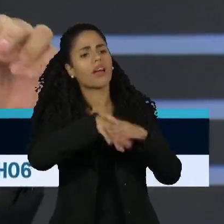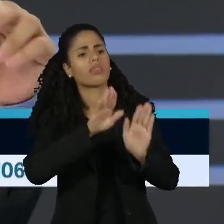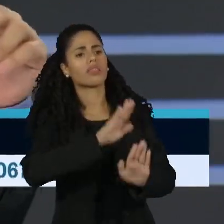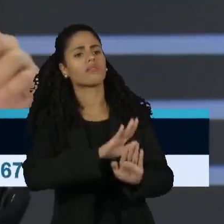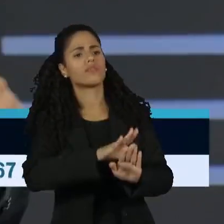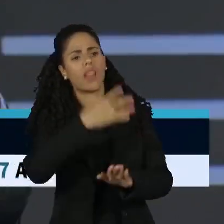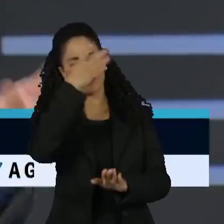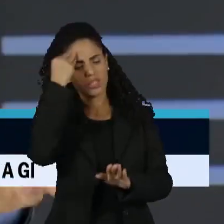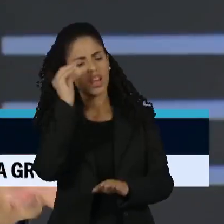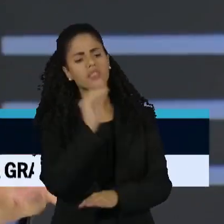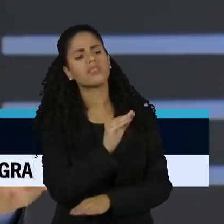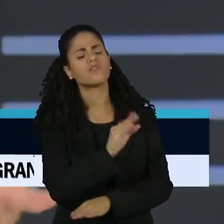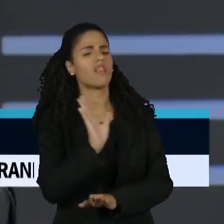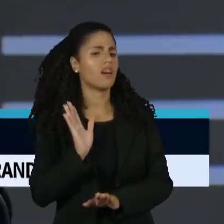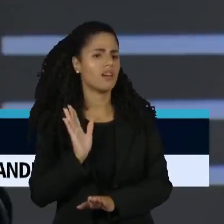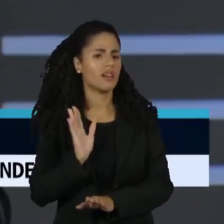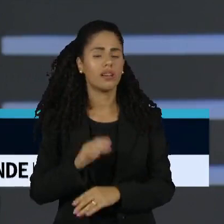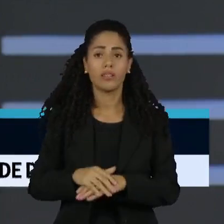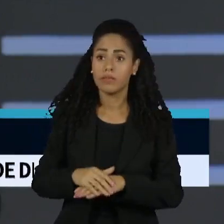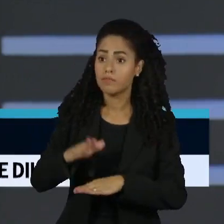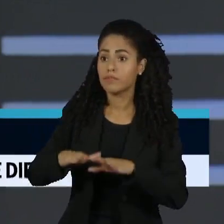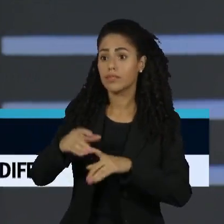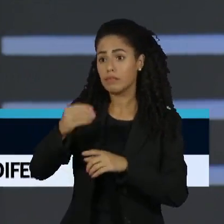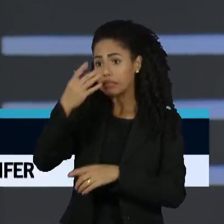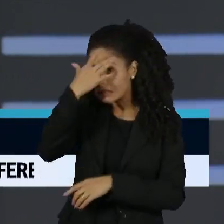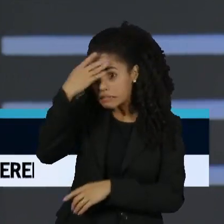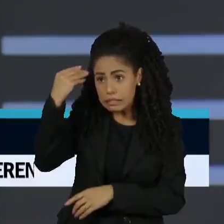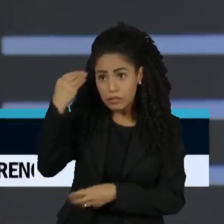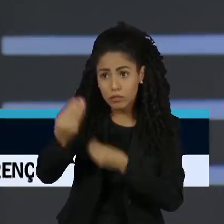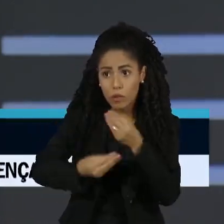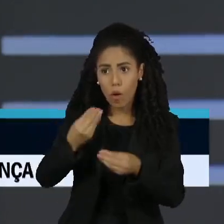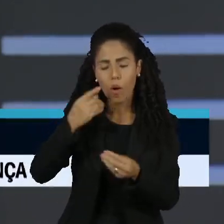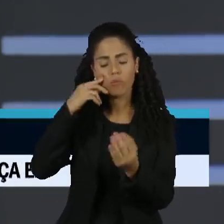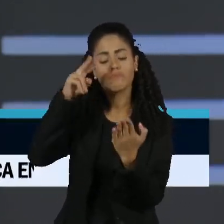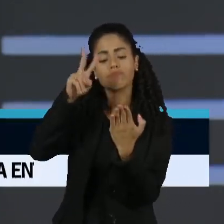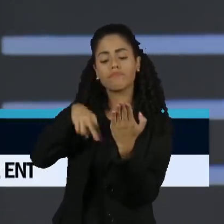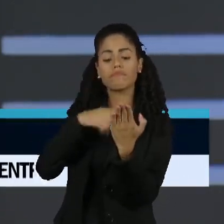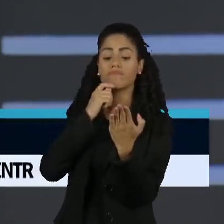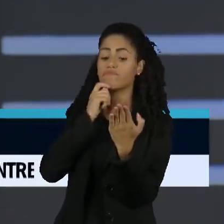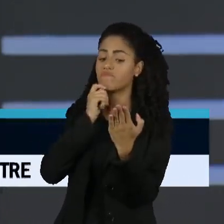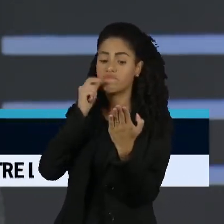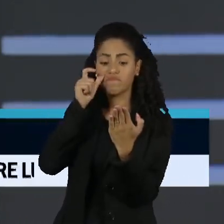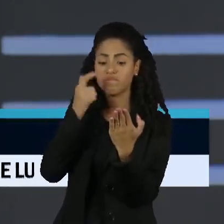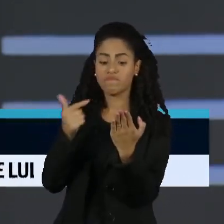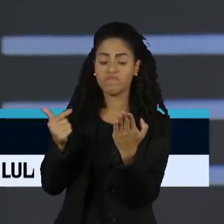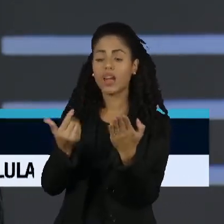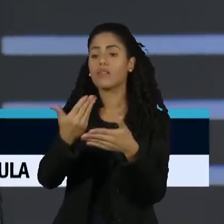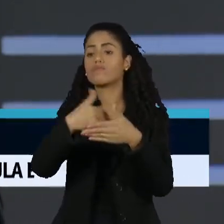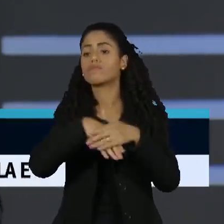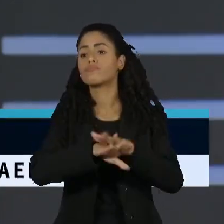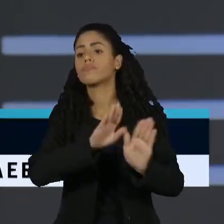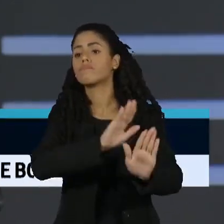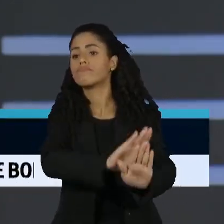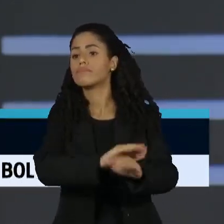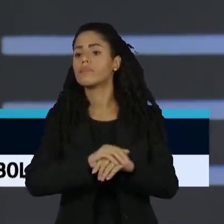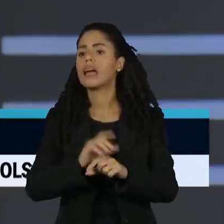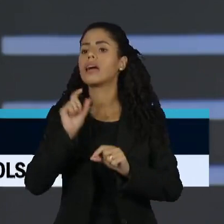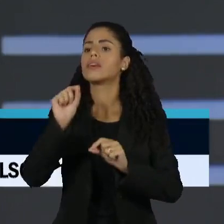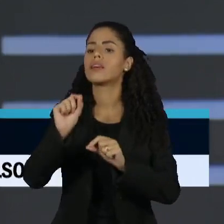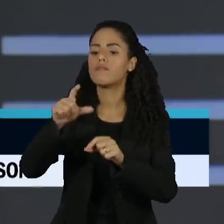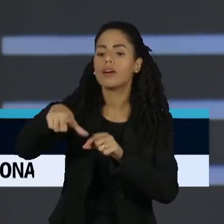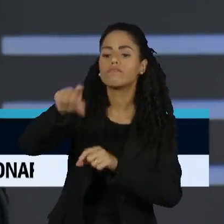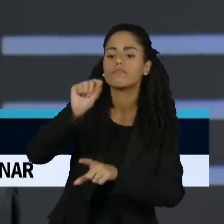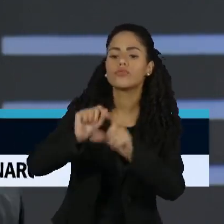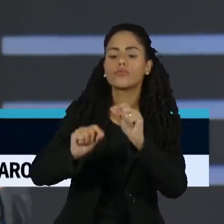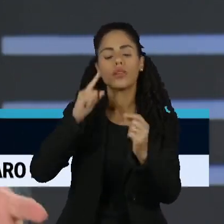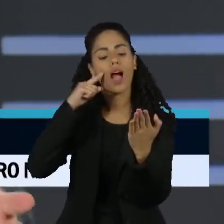caso, é um esquecimento objetivo, um esquecimento deliberado. O pessoal coloca, na verdade, primeiro que a escolha de que vai ser votado ou não